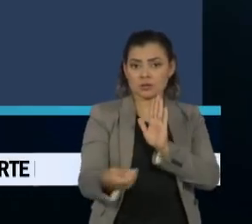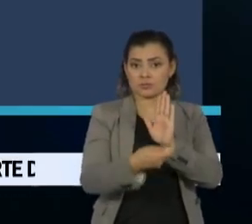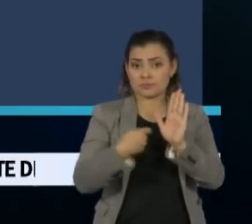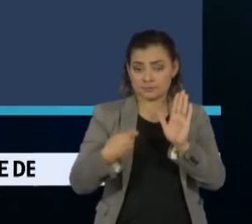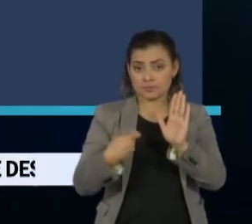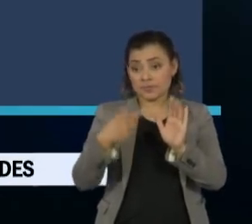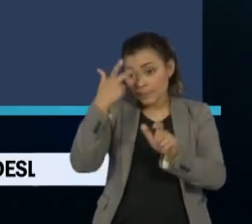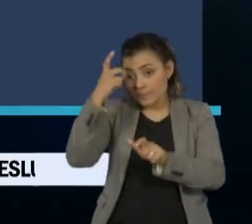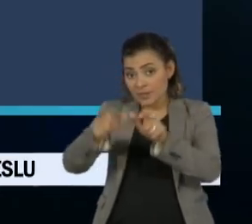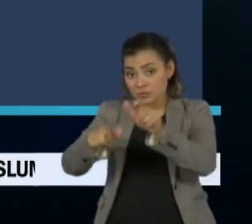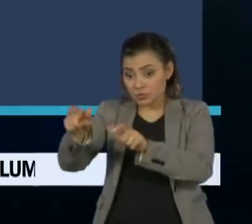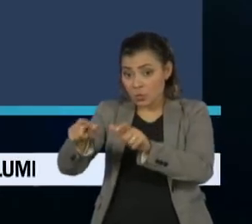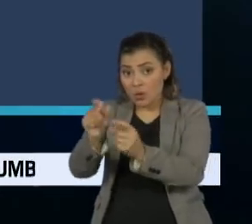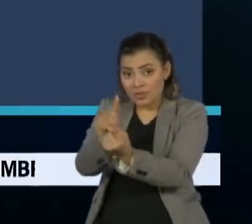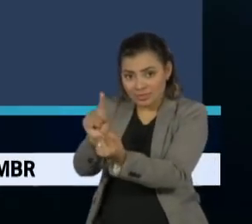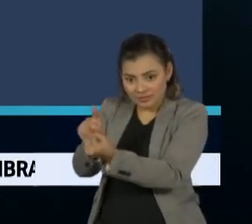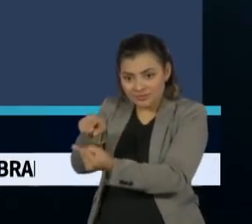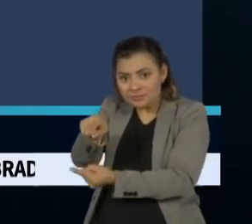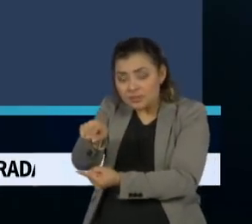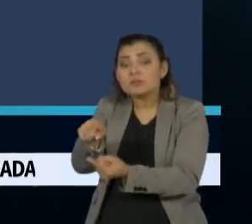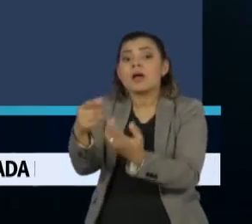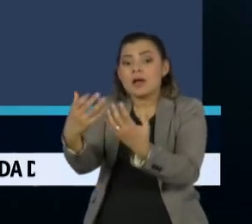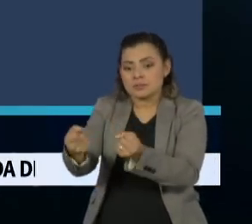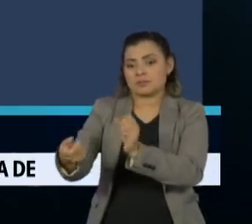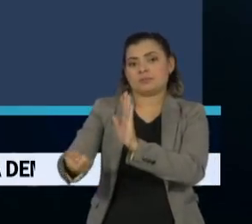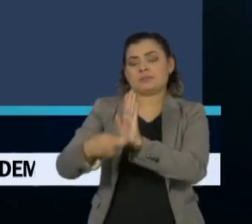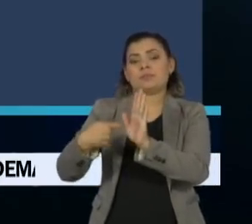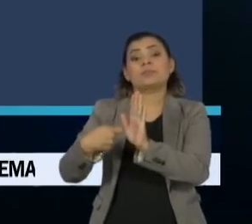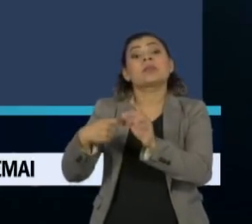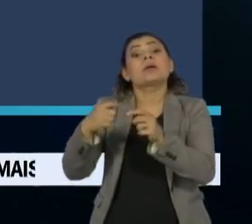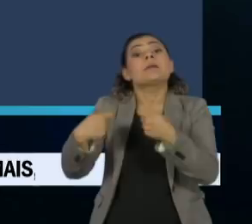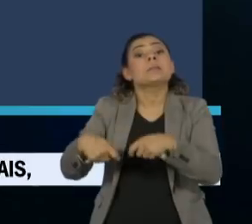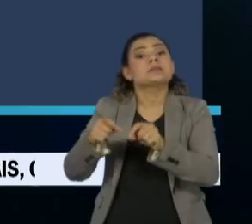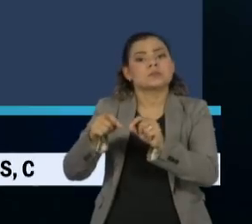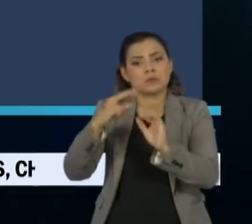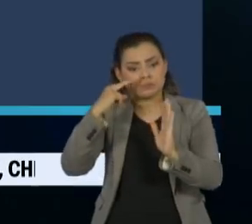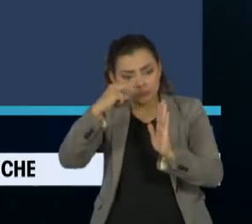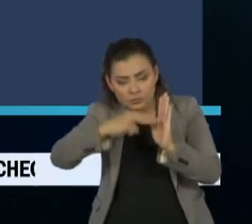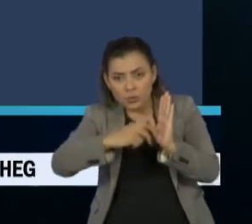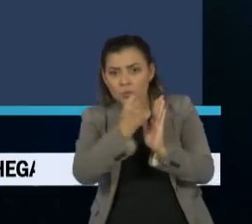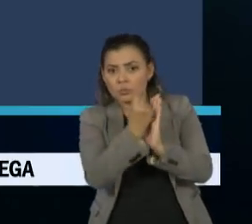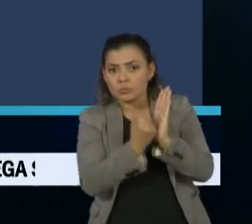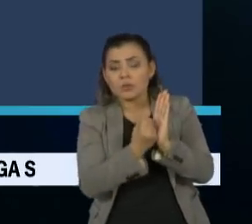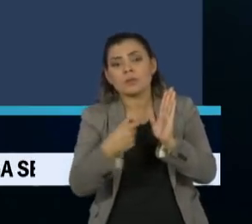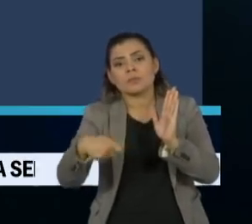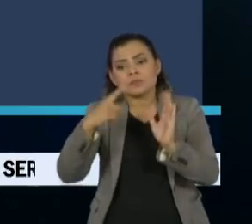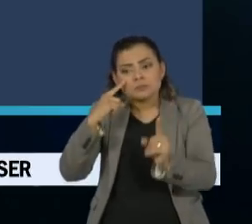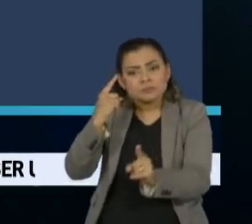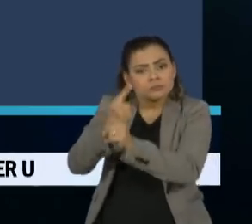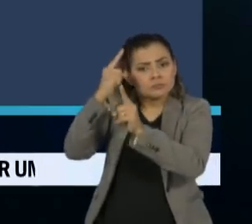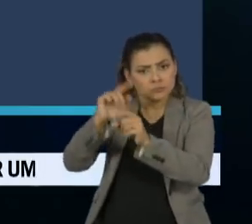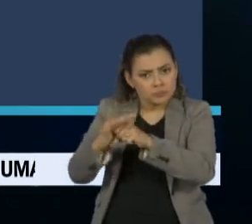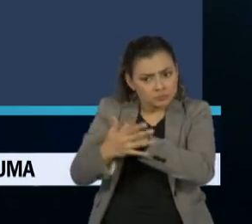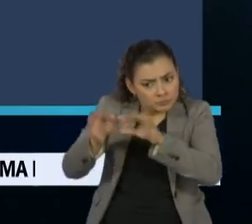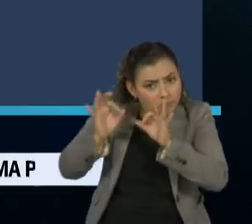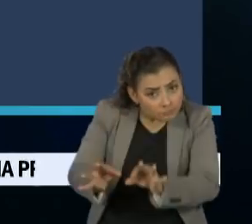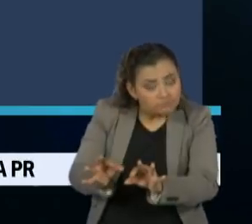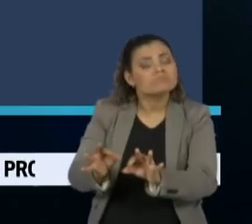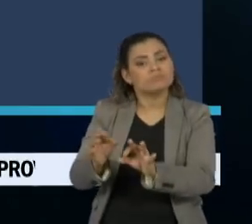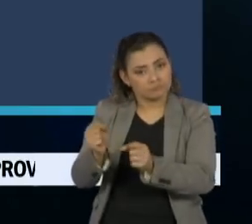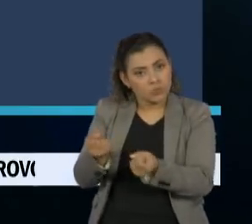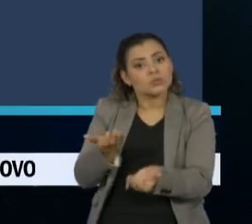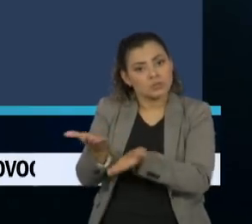pelo paciente prevê que as substâncias podem ser aplicadas diante da possibilidade ou comprovação de diagnóstico da covid-19,